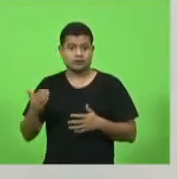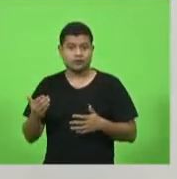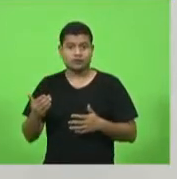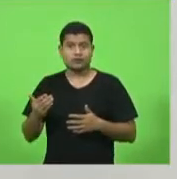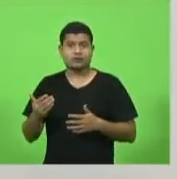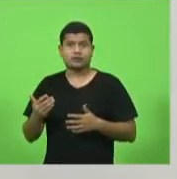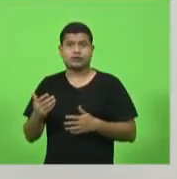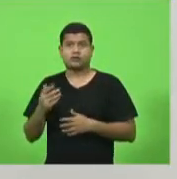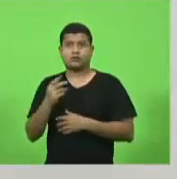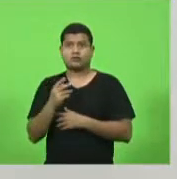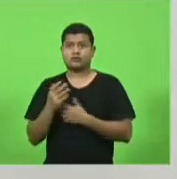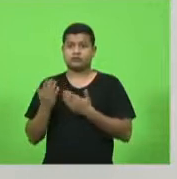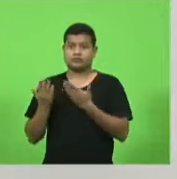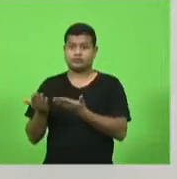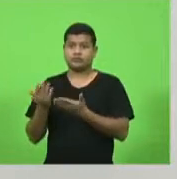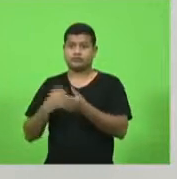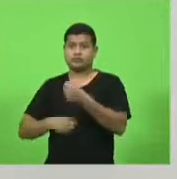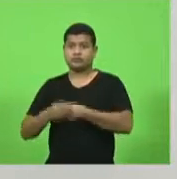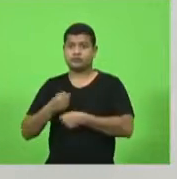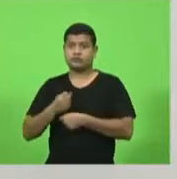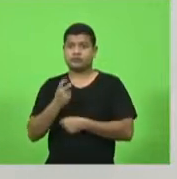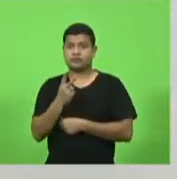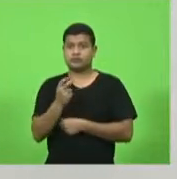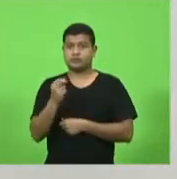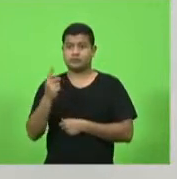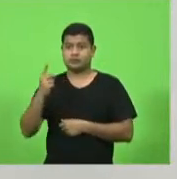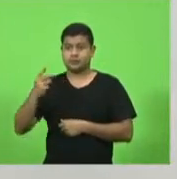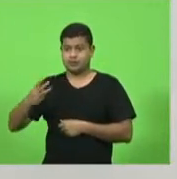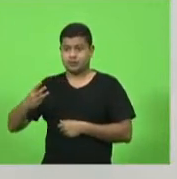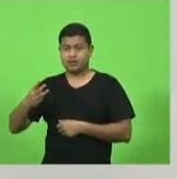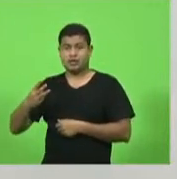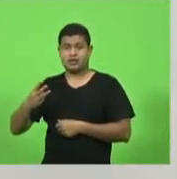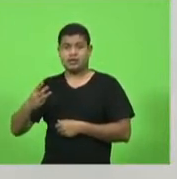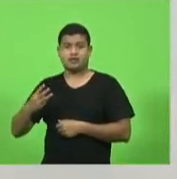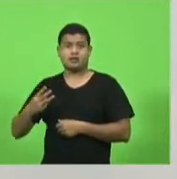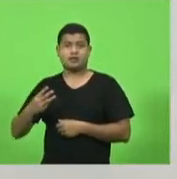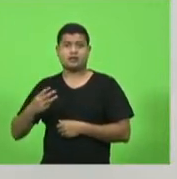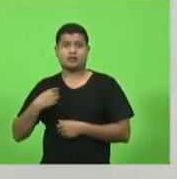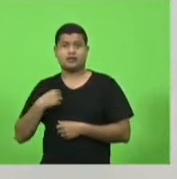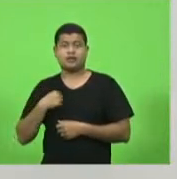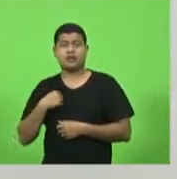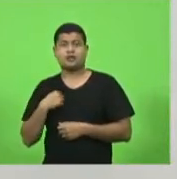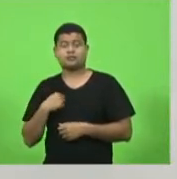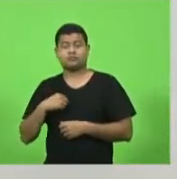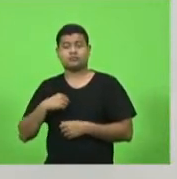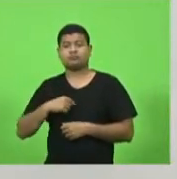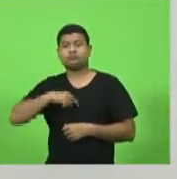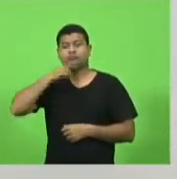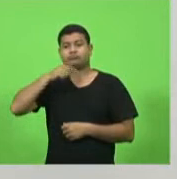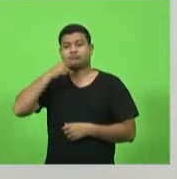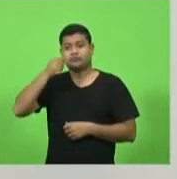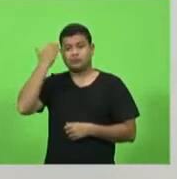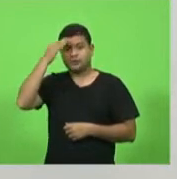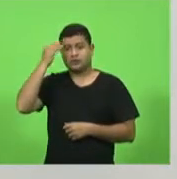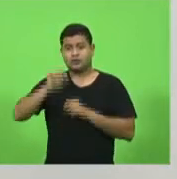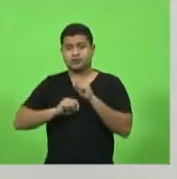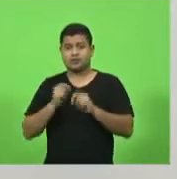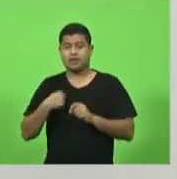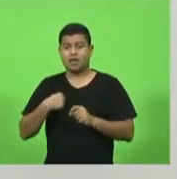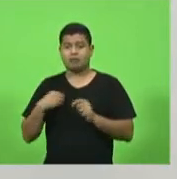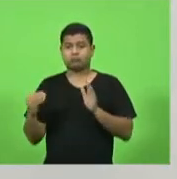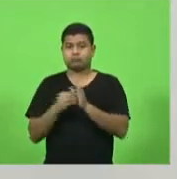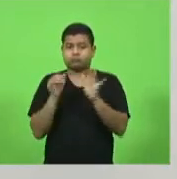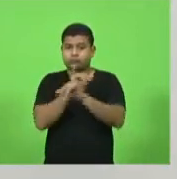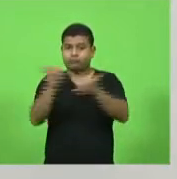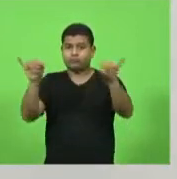2013, segundo o deputado Quênes, o último para Máfra. Também não estou entendendo isso. E eu fiz uma publicação no mês passado de que o meu trabalho